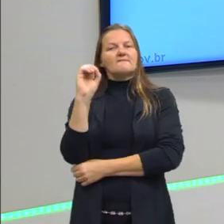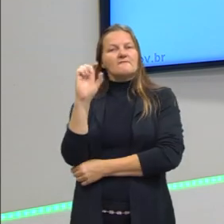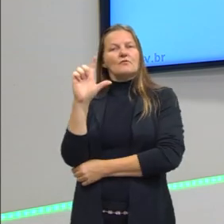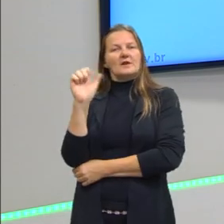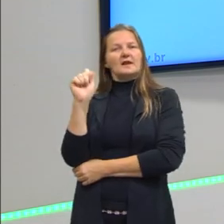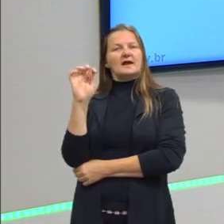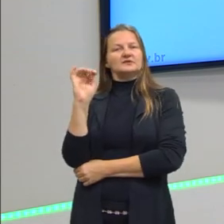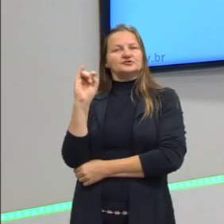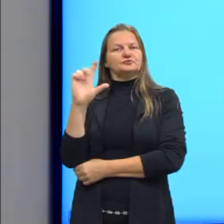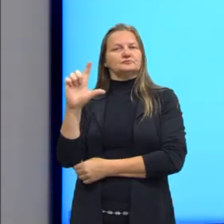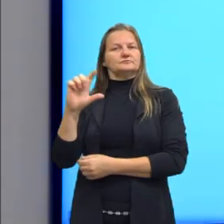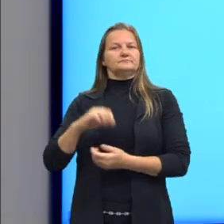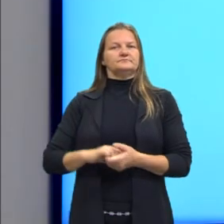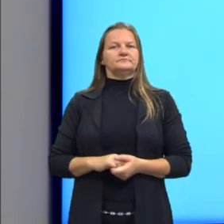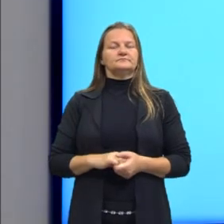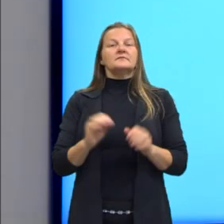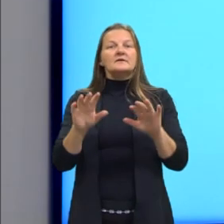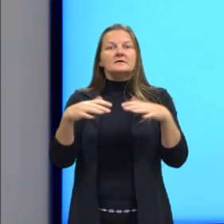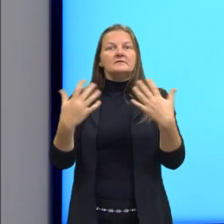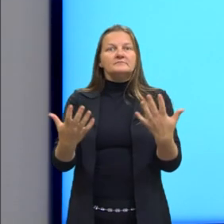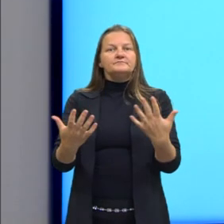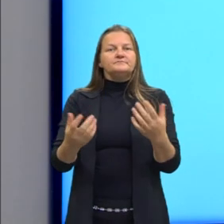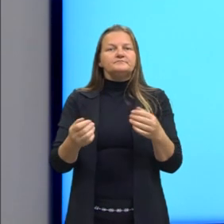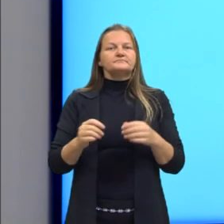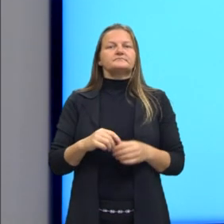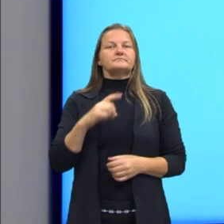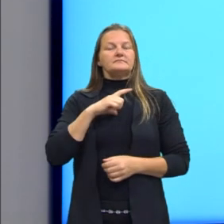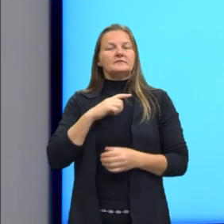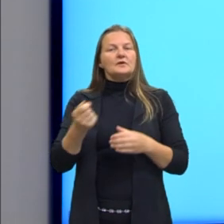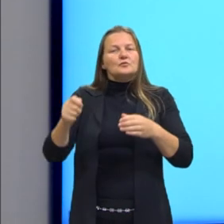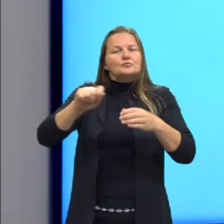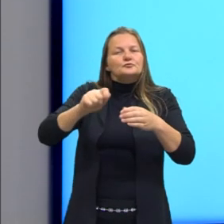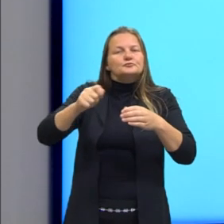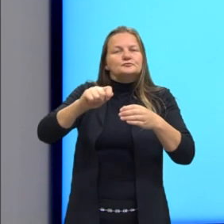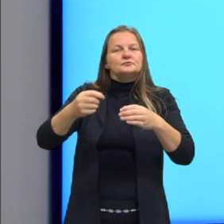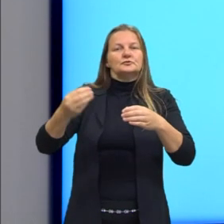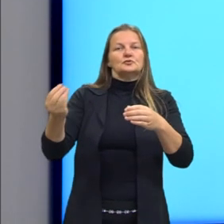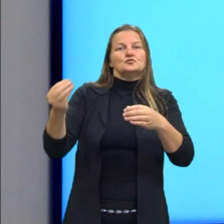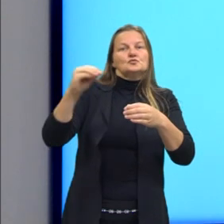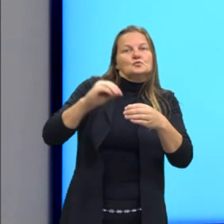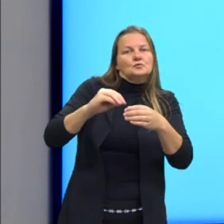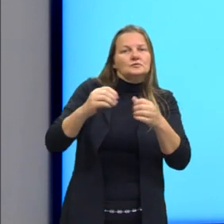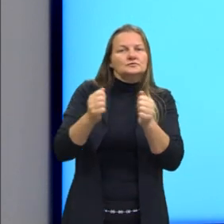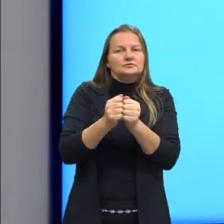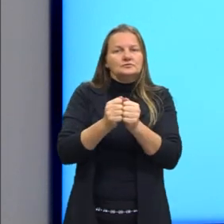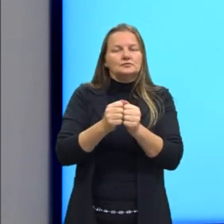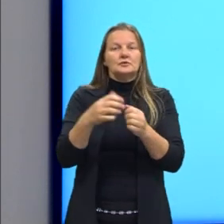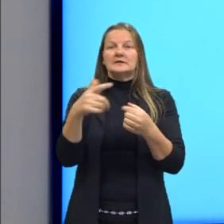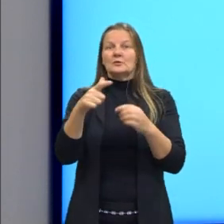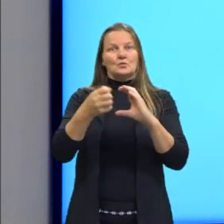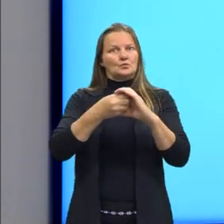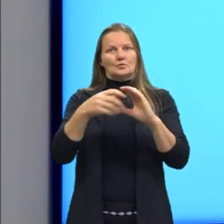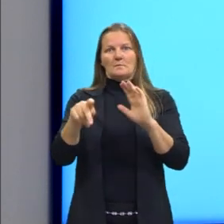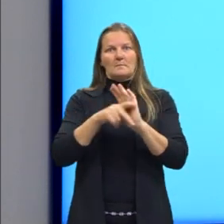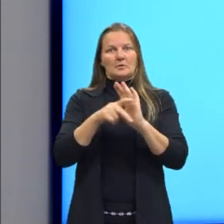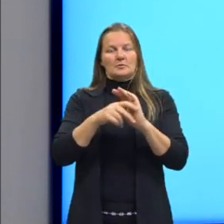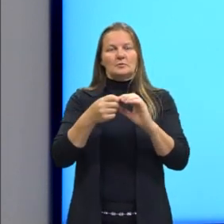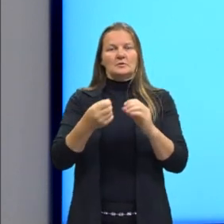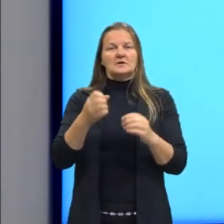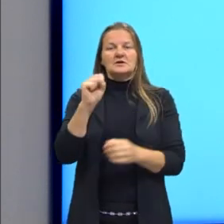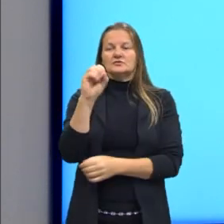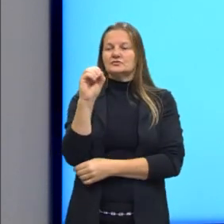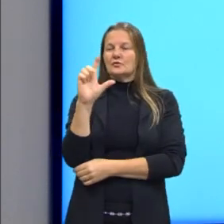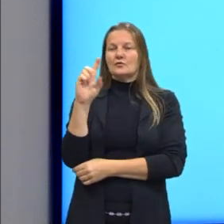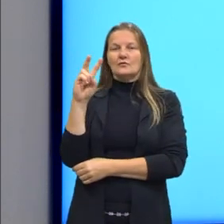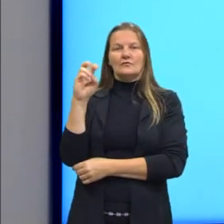volatilidade. Então, quando eu adiciono um soluto não volátil, que não tem essa característica, há um solvente puro.